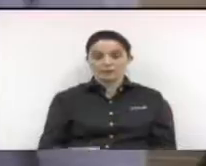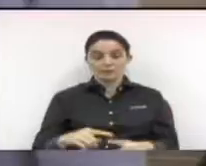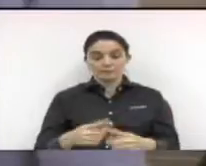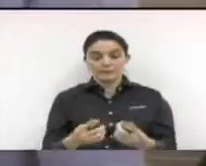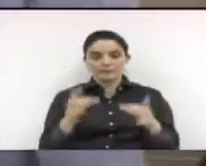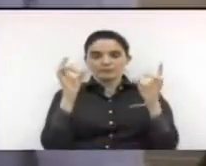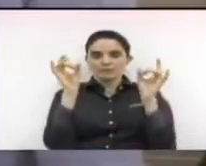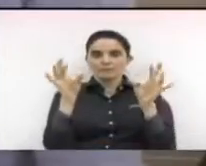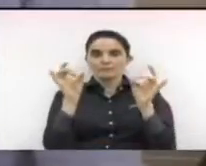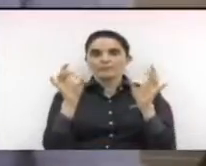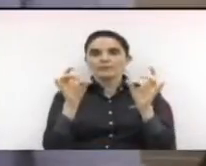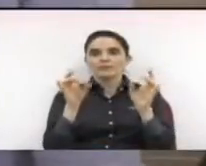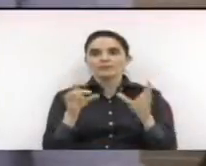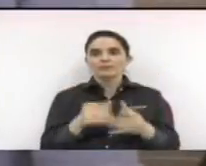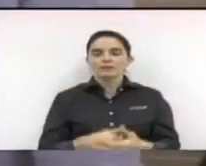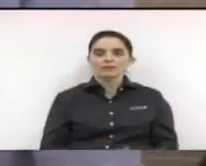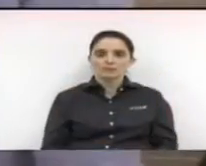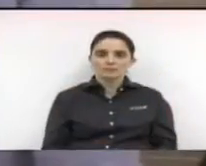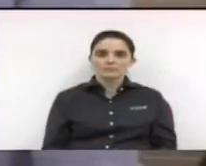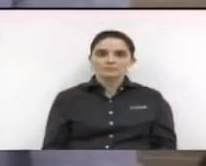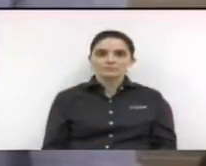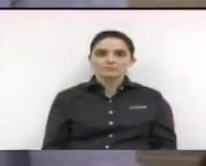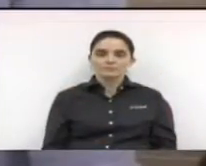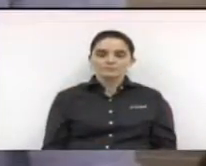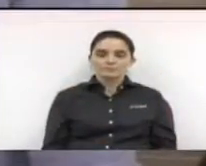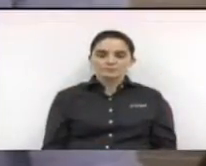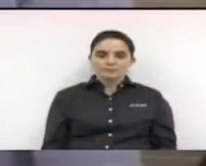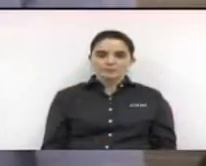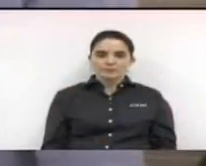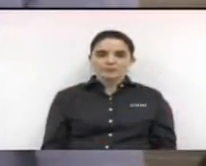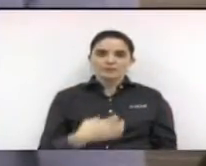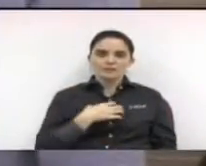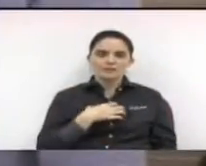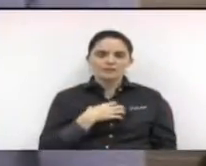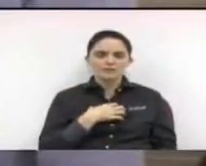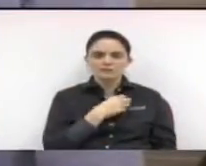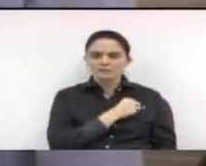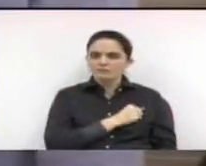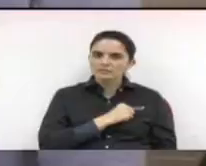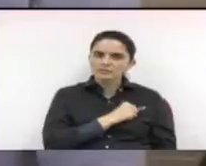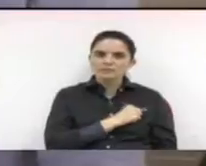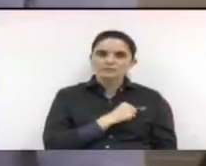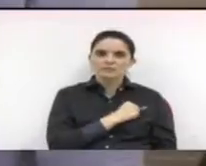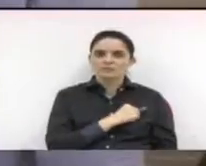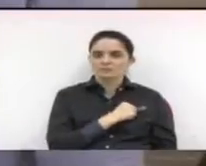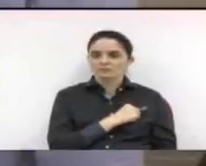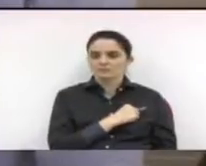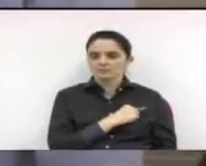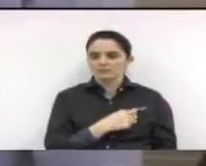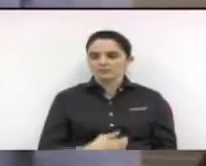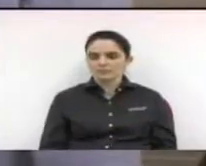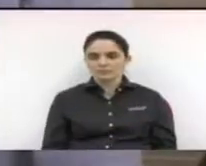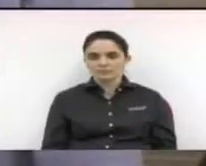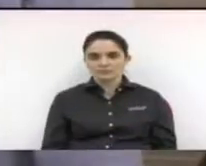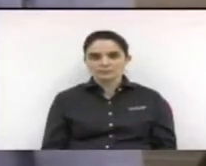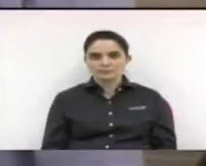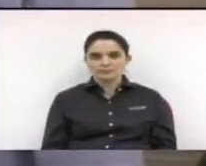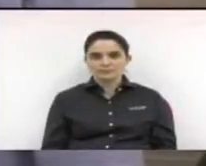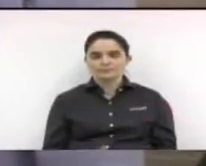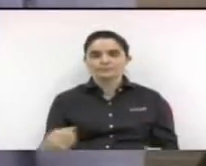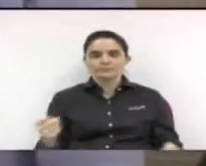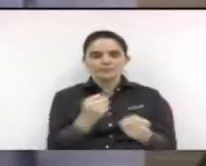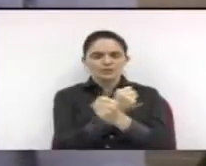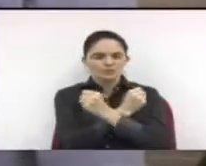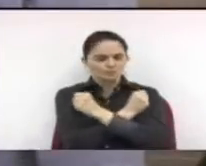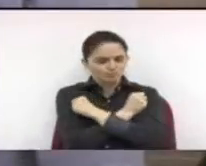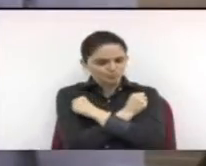momento até com aquela sensação de saudade nesse momento eu deixo um abraço aos meus